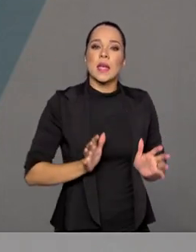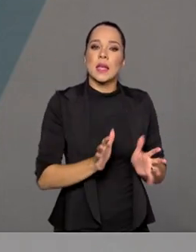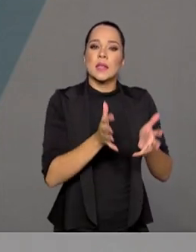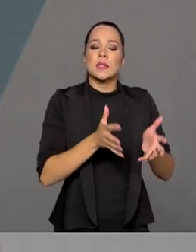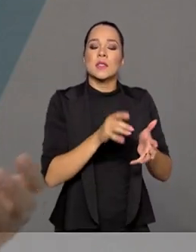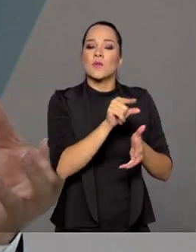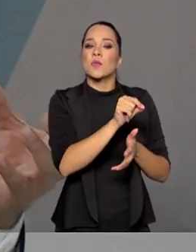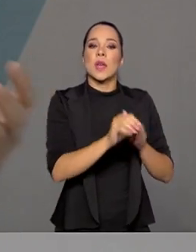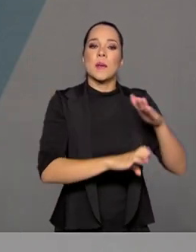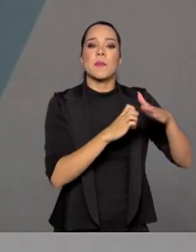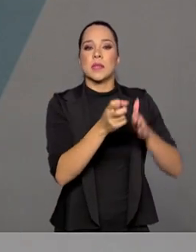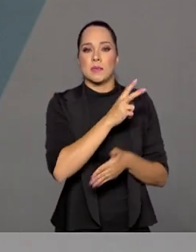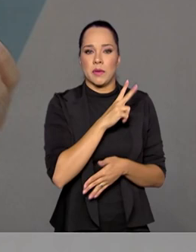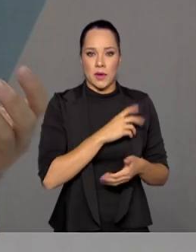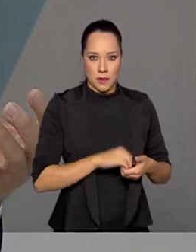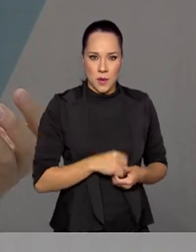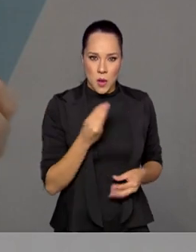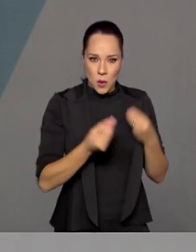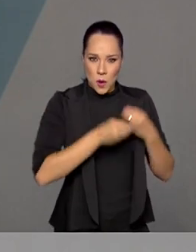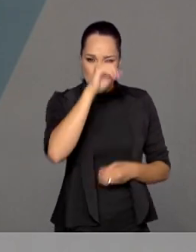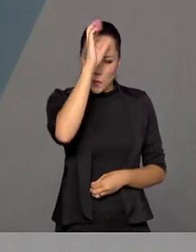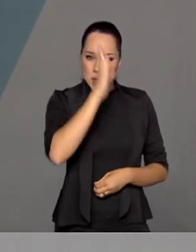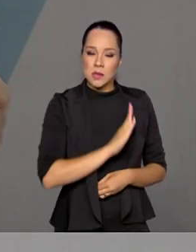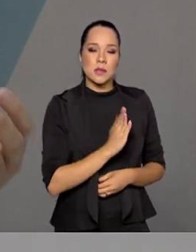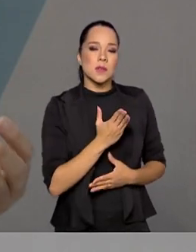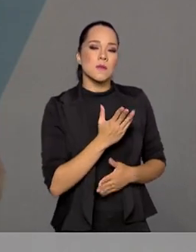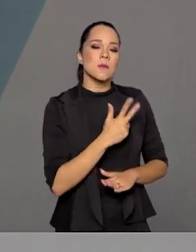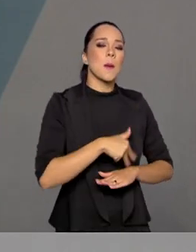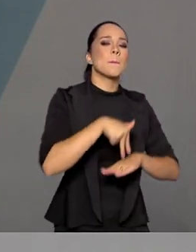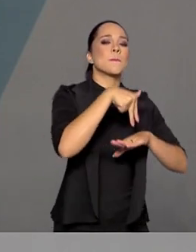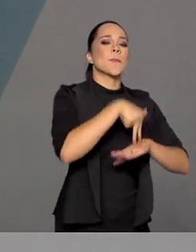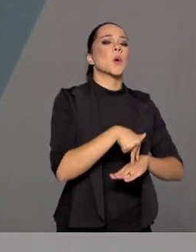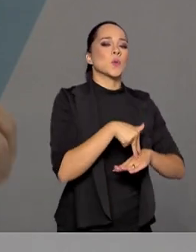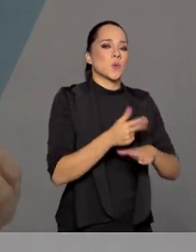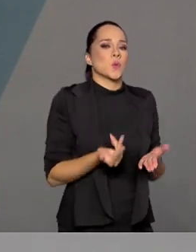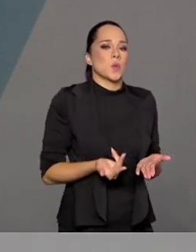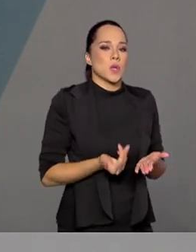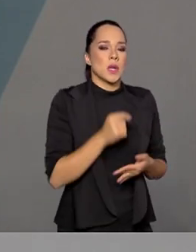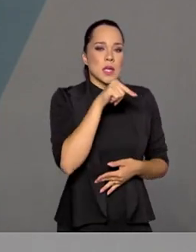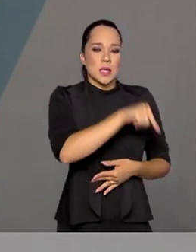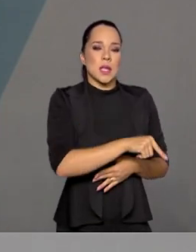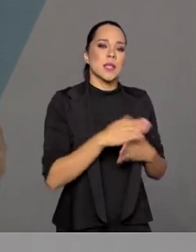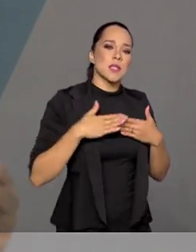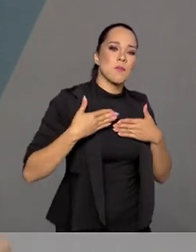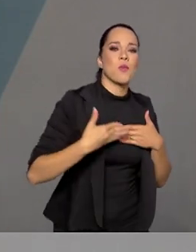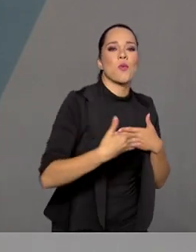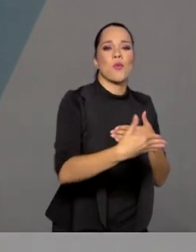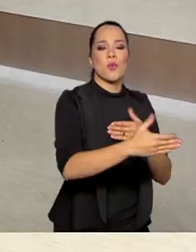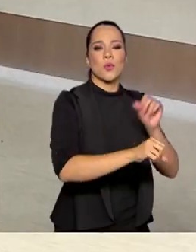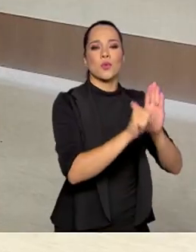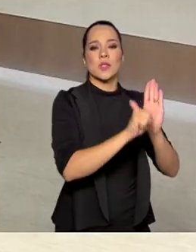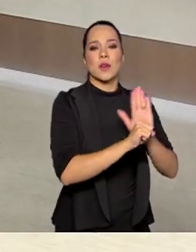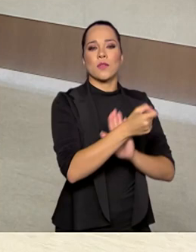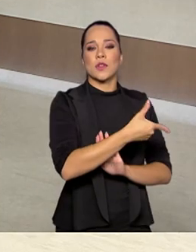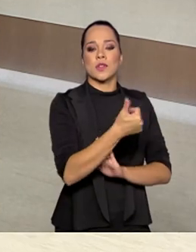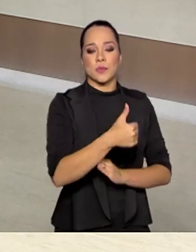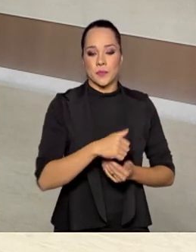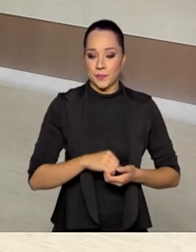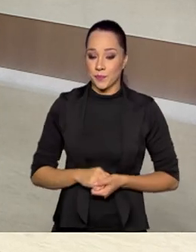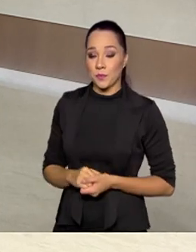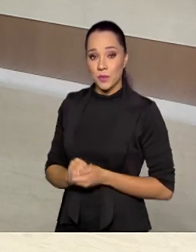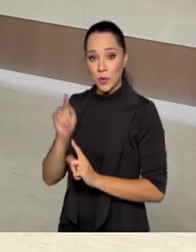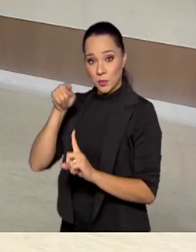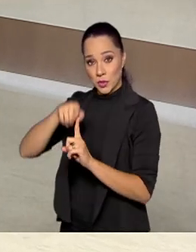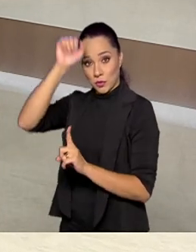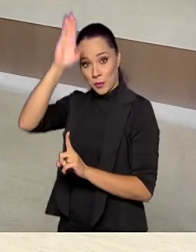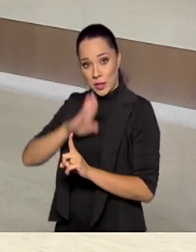privada. Como é que o Brasil está se colocando nessa corrida espacial do século XXI? Bom, os objetivos do